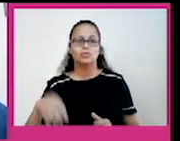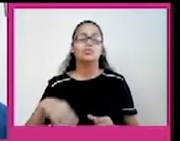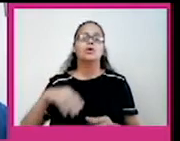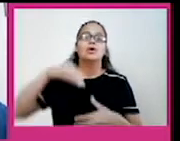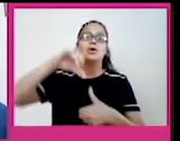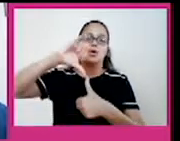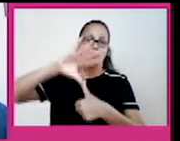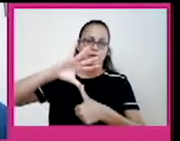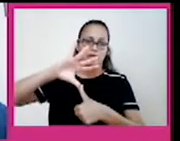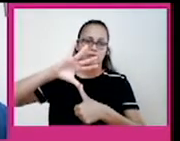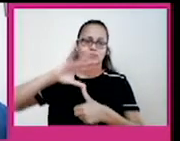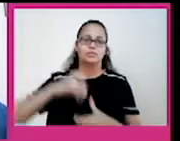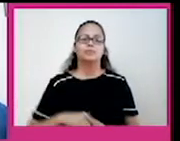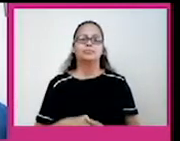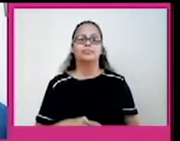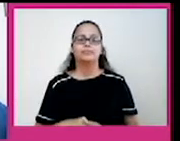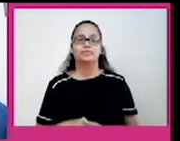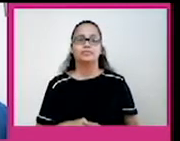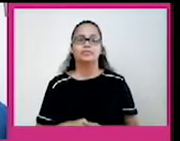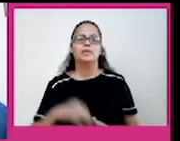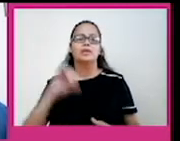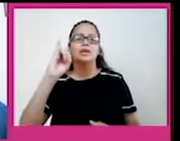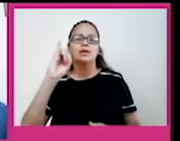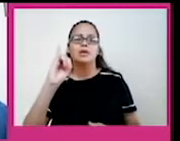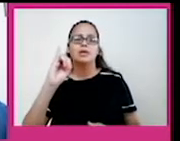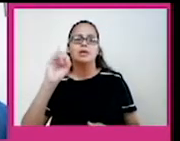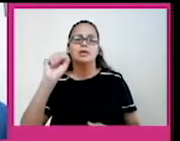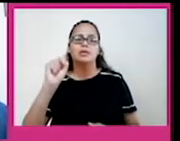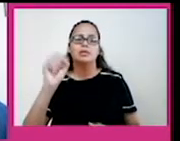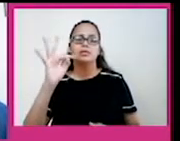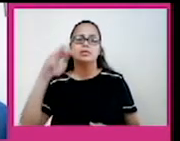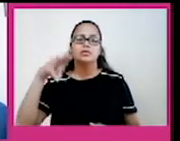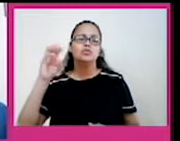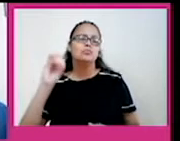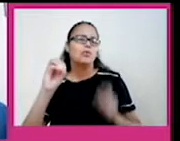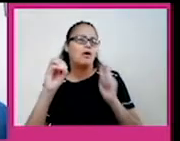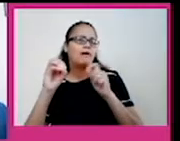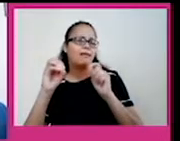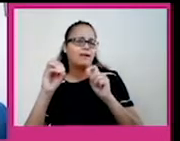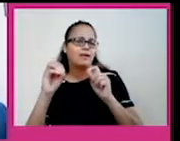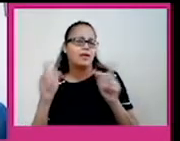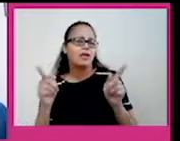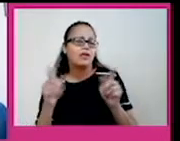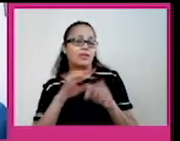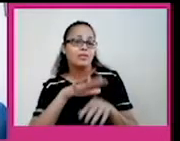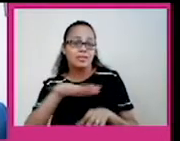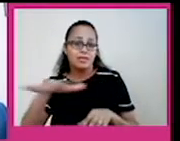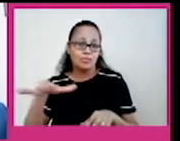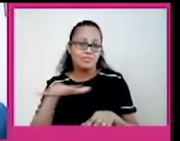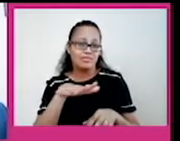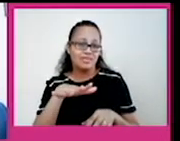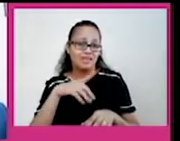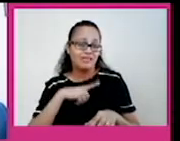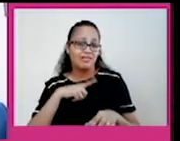do Norte com a América do Sul. Isso-se de um ístimo. O que é um ístimo? É uma faixa de terras estreitas, cercadas por oceanos, que